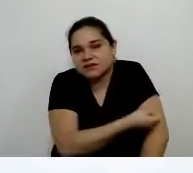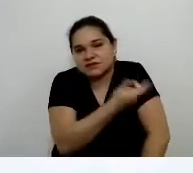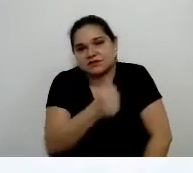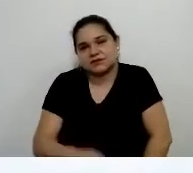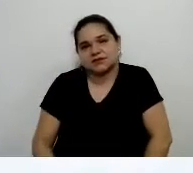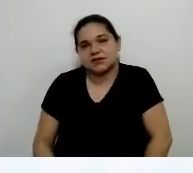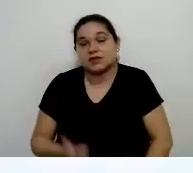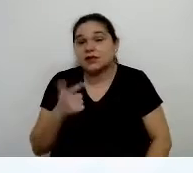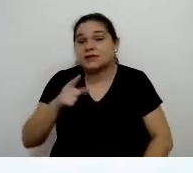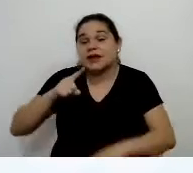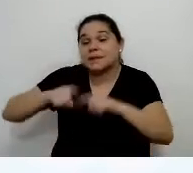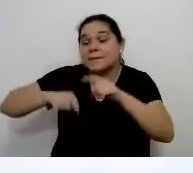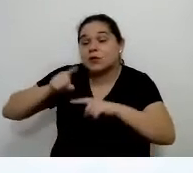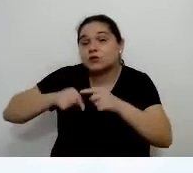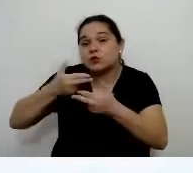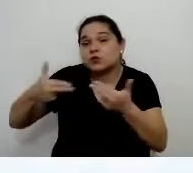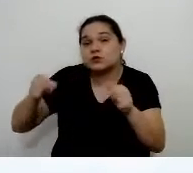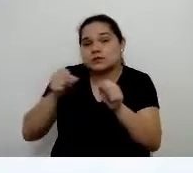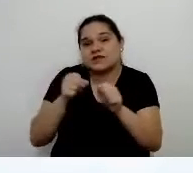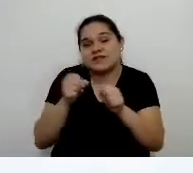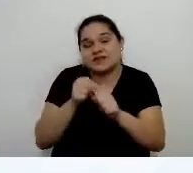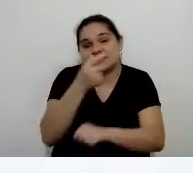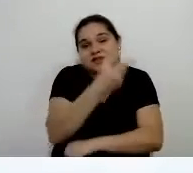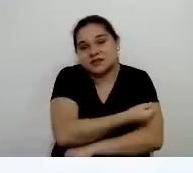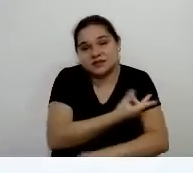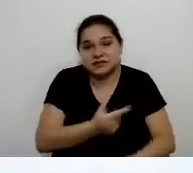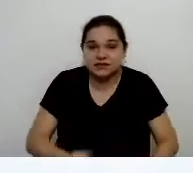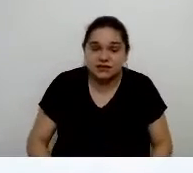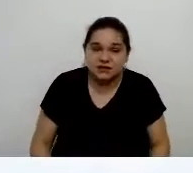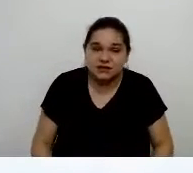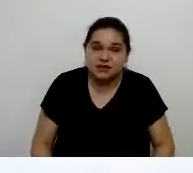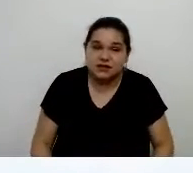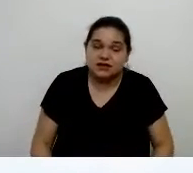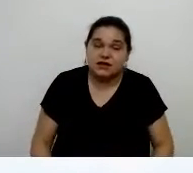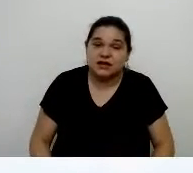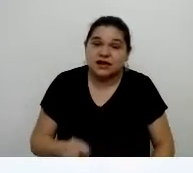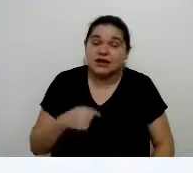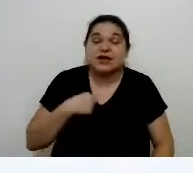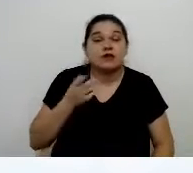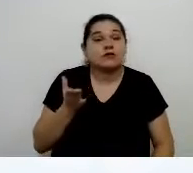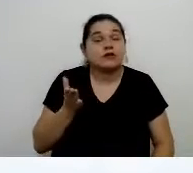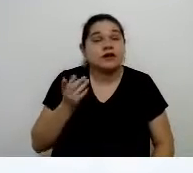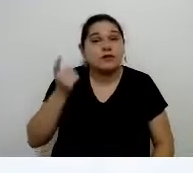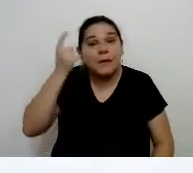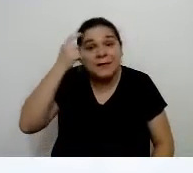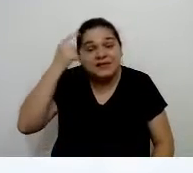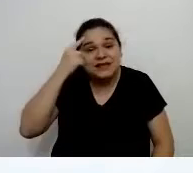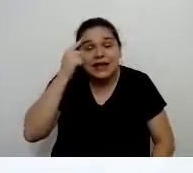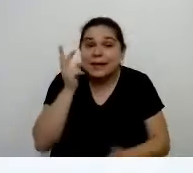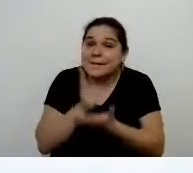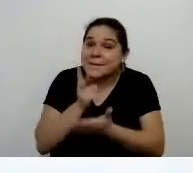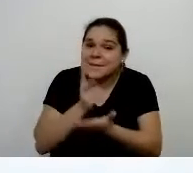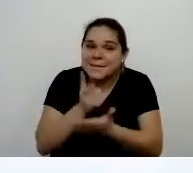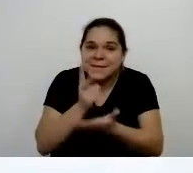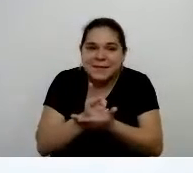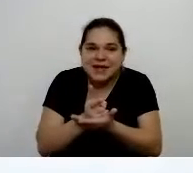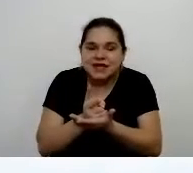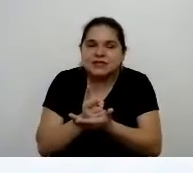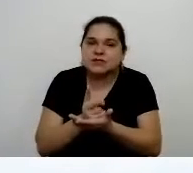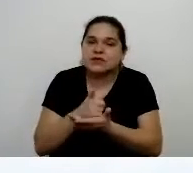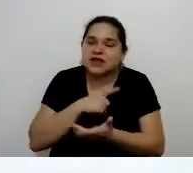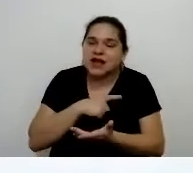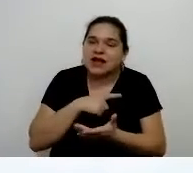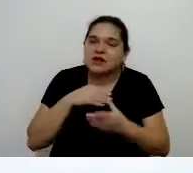sem insumos, sem as doses, sem insumos, e vamos pensar que mesmo o total de vacinas que está em território